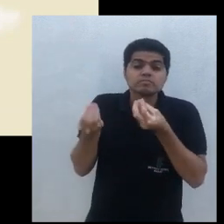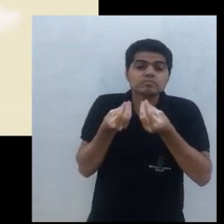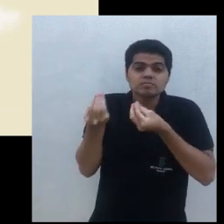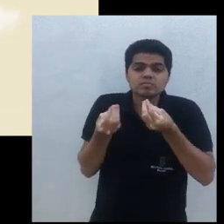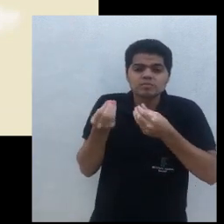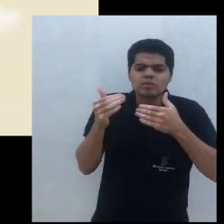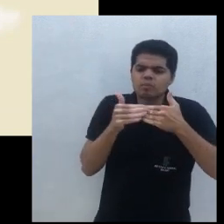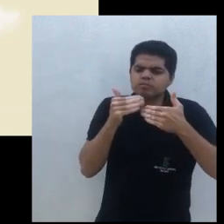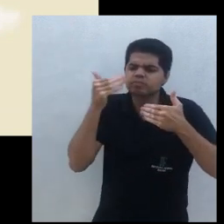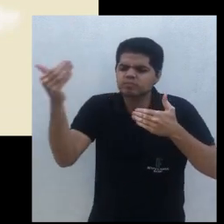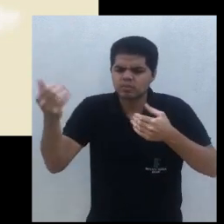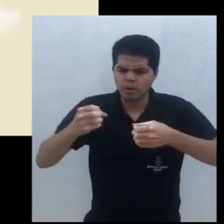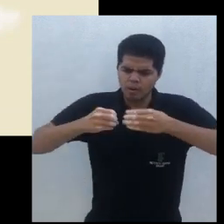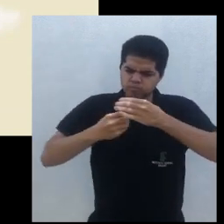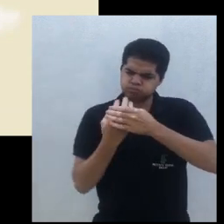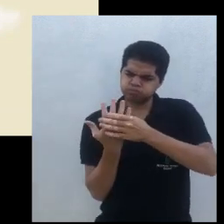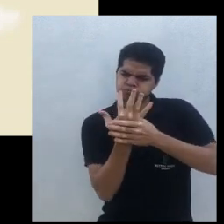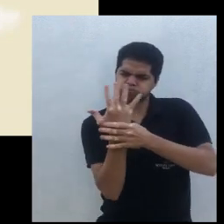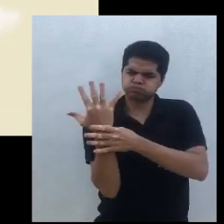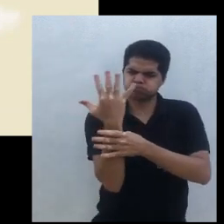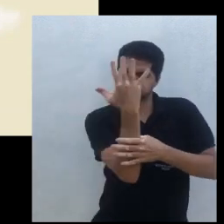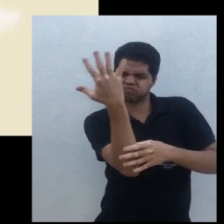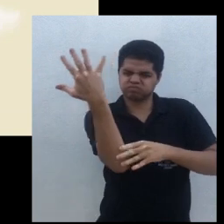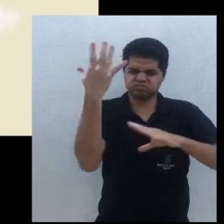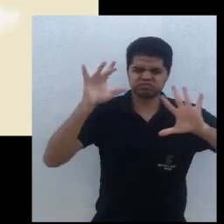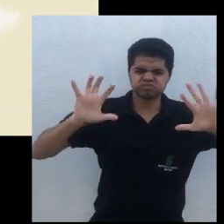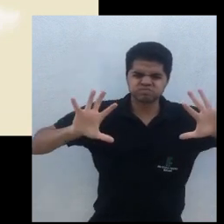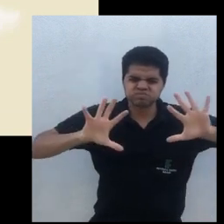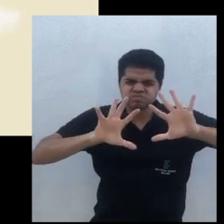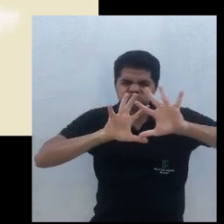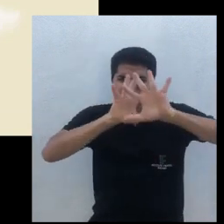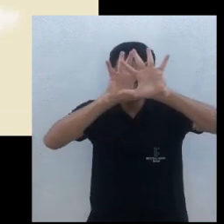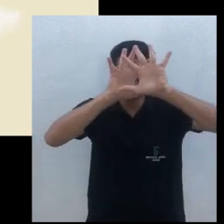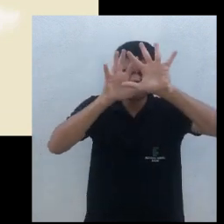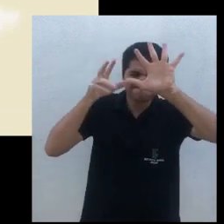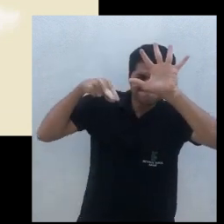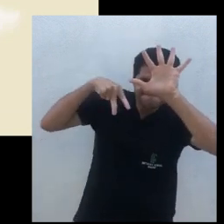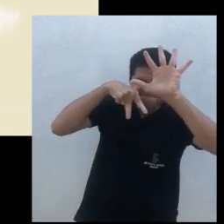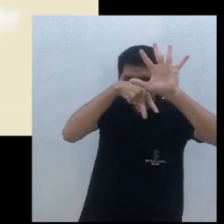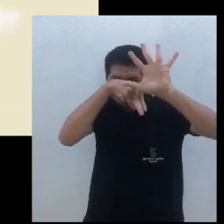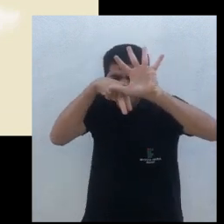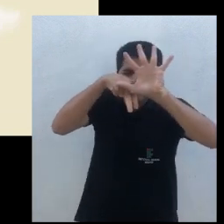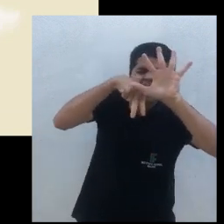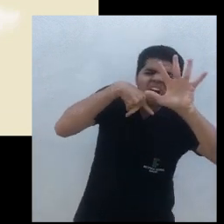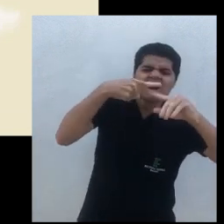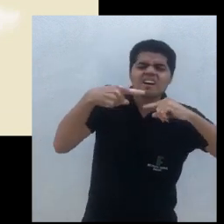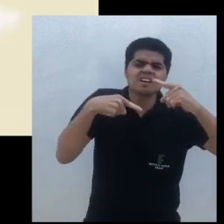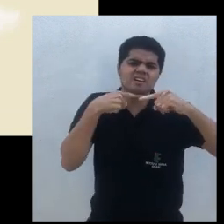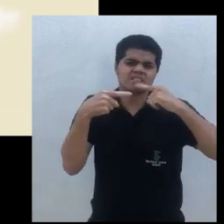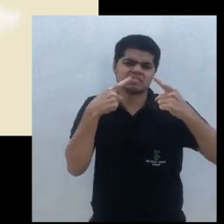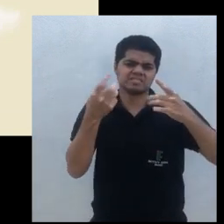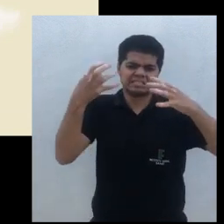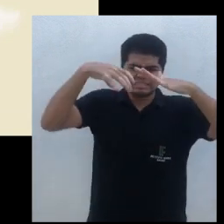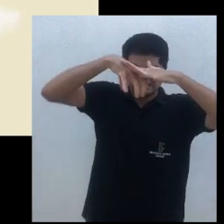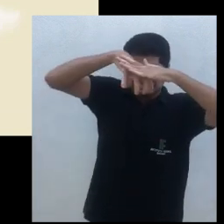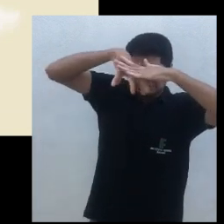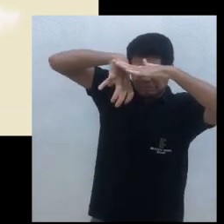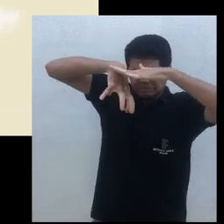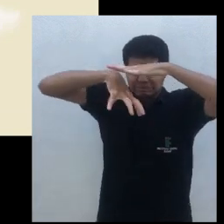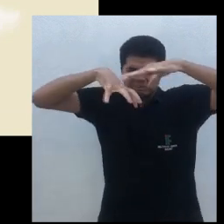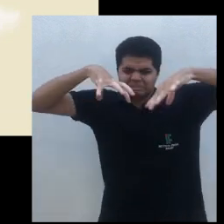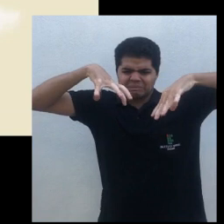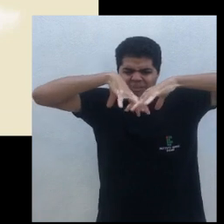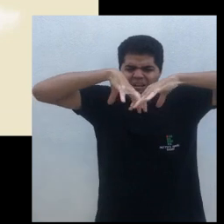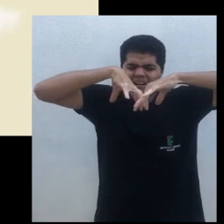vai que isso vai estar uma floresta tão fechada que eu não consigo entrar. Aqui embaixo, vai ter tanta raiz, uma com a outra,